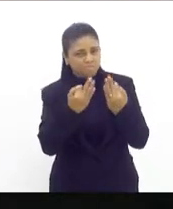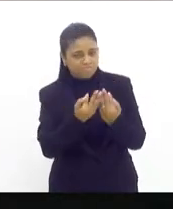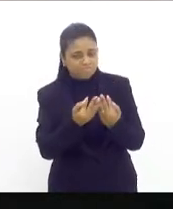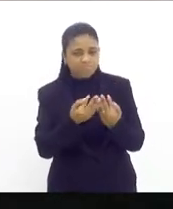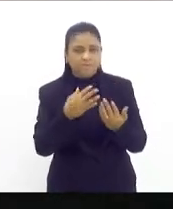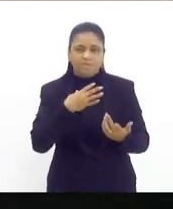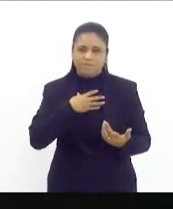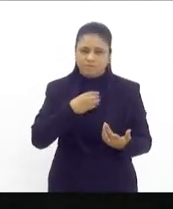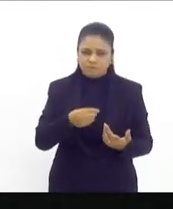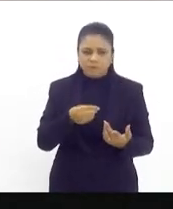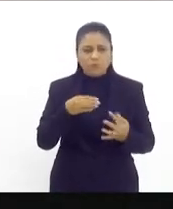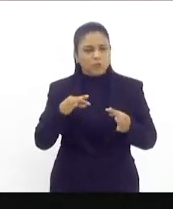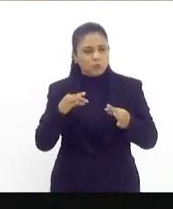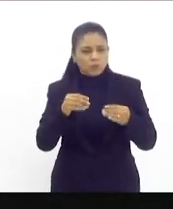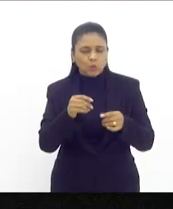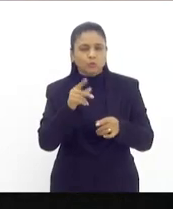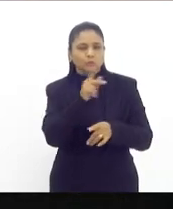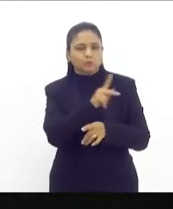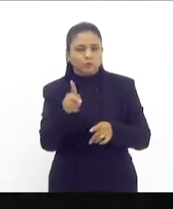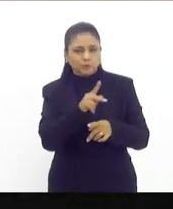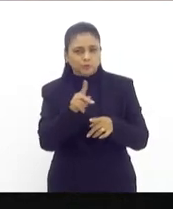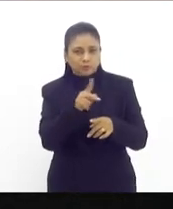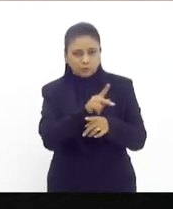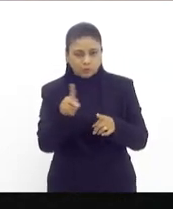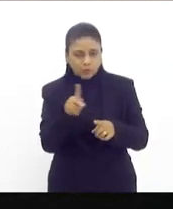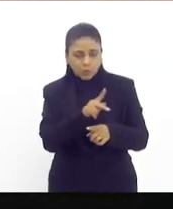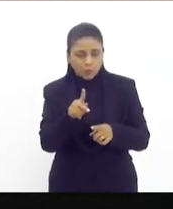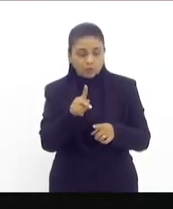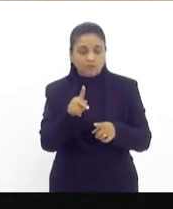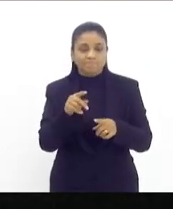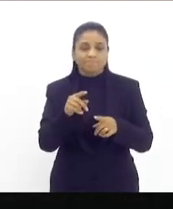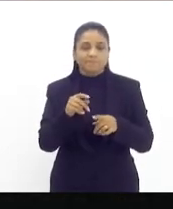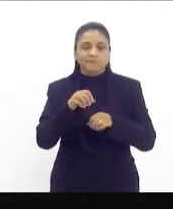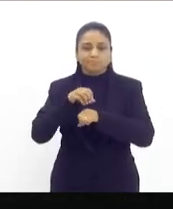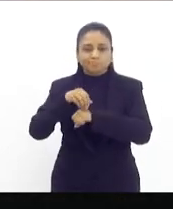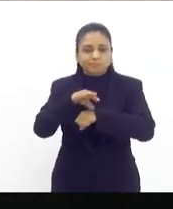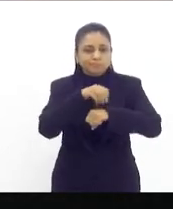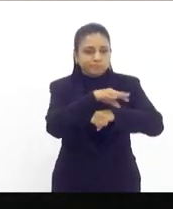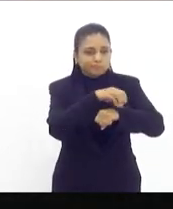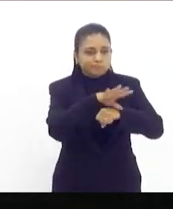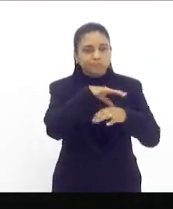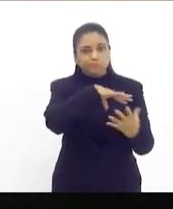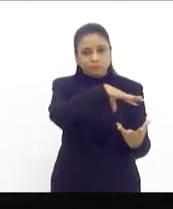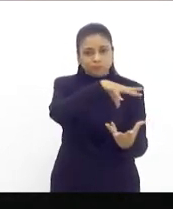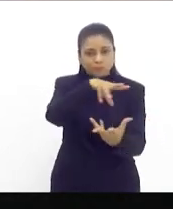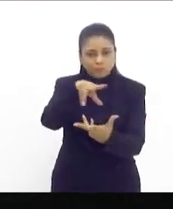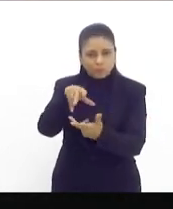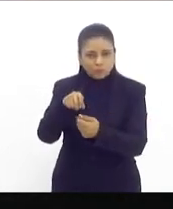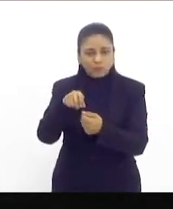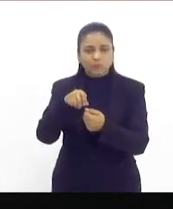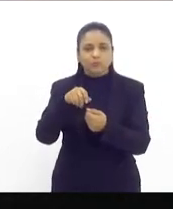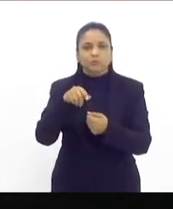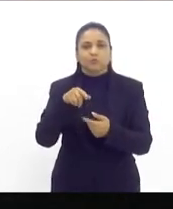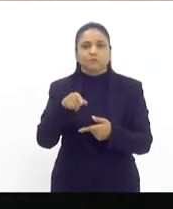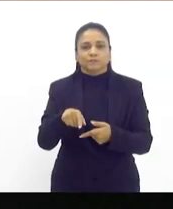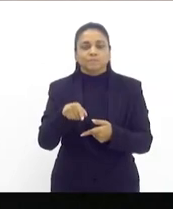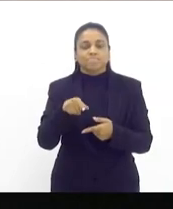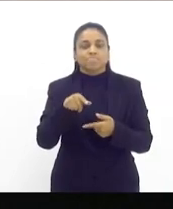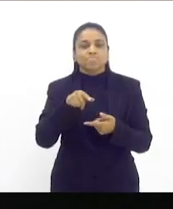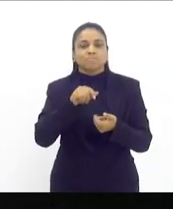disseminaram a arte marcial, que o jiu-jitsu brasileiro, para o mundo. E aí, portanto, muito meritório que o Rio de Janeiro